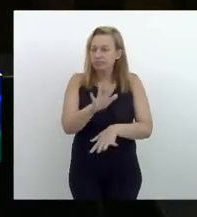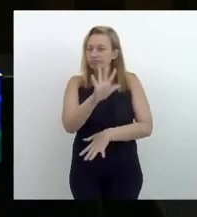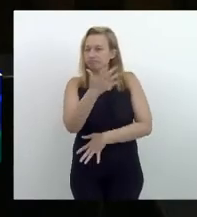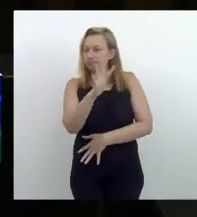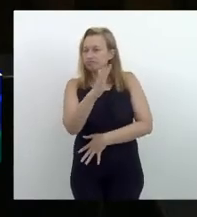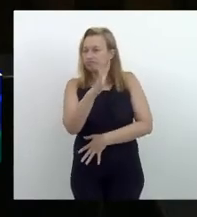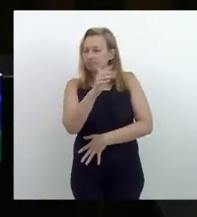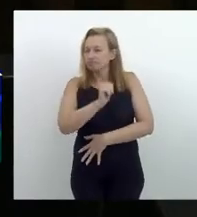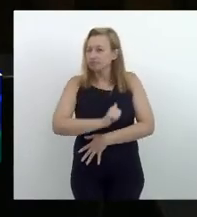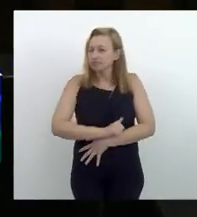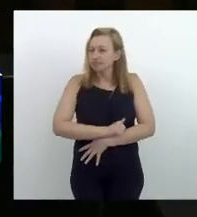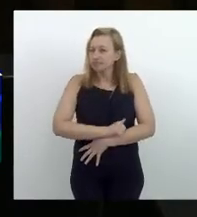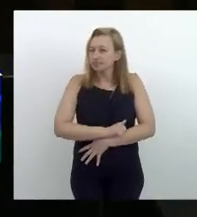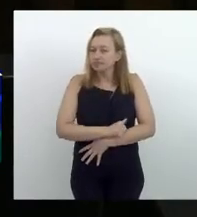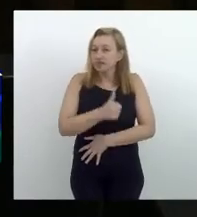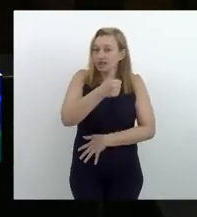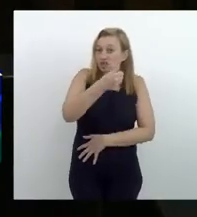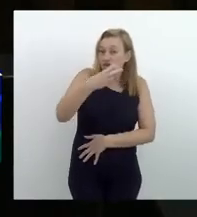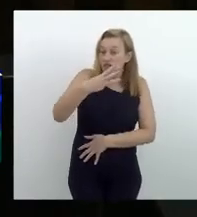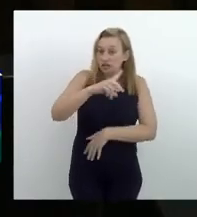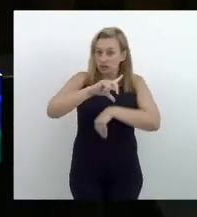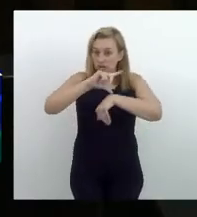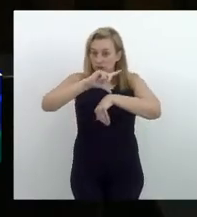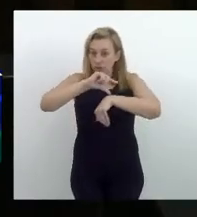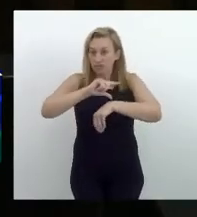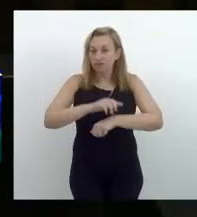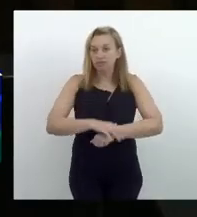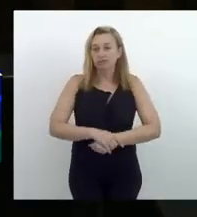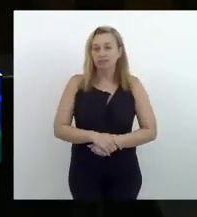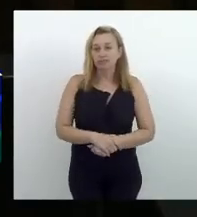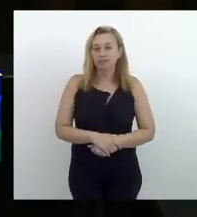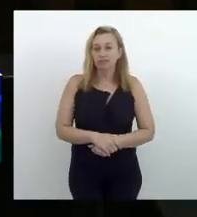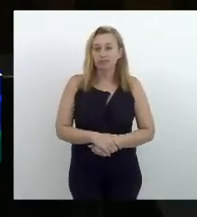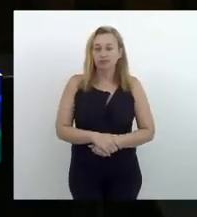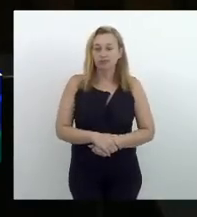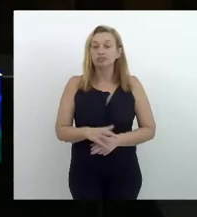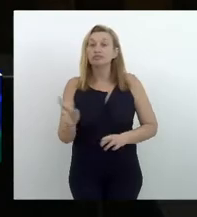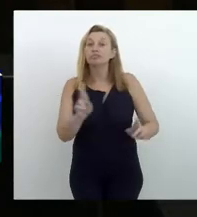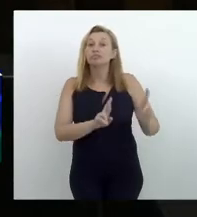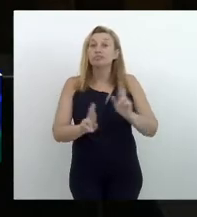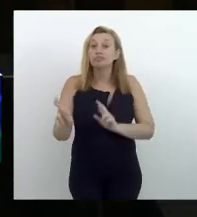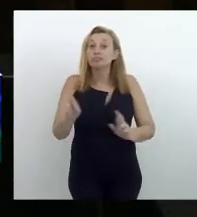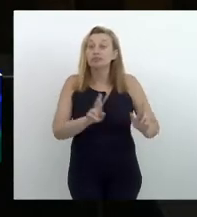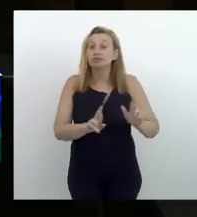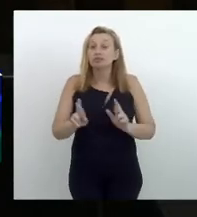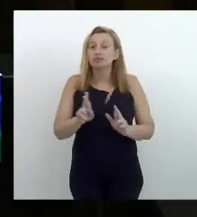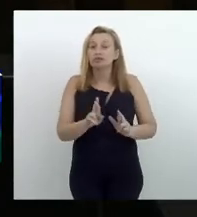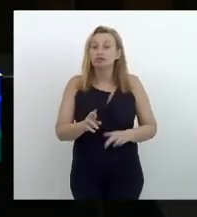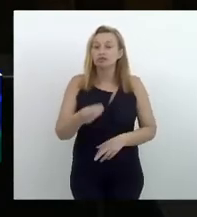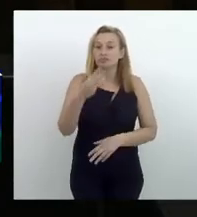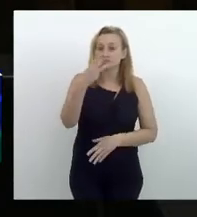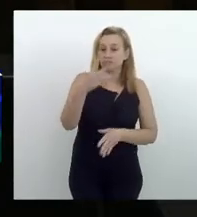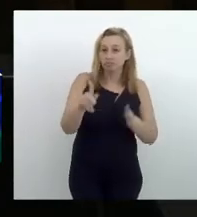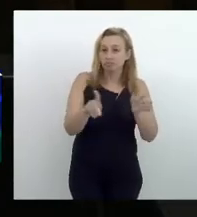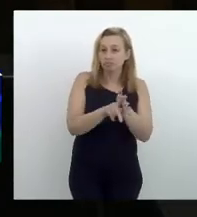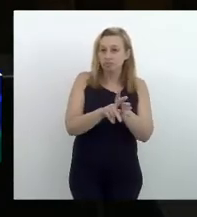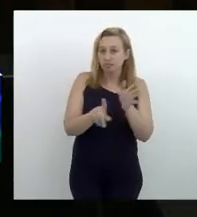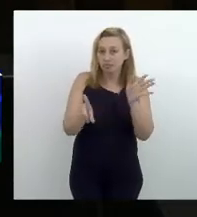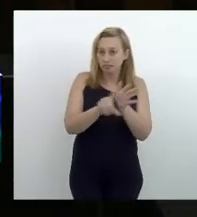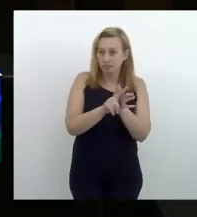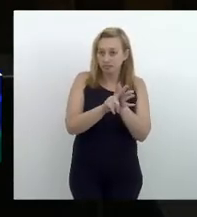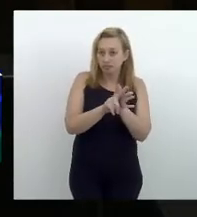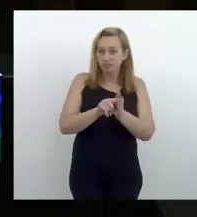às 13 horas em relação a três projetos de leis